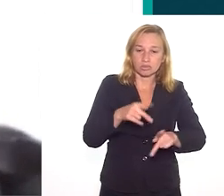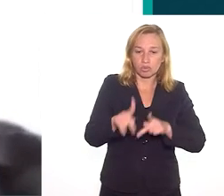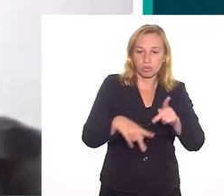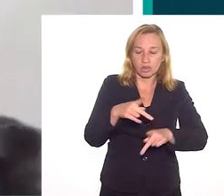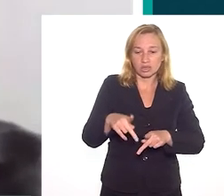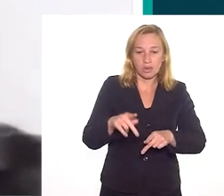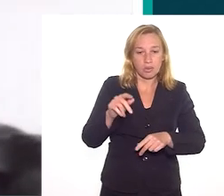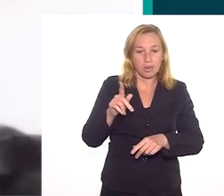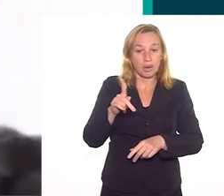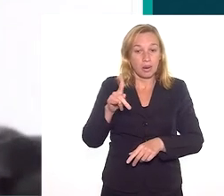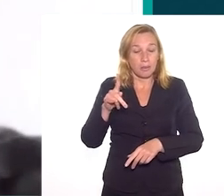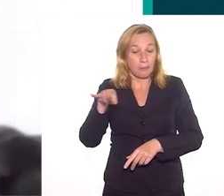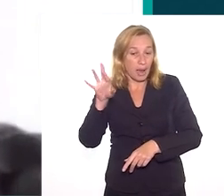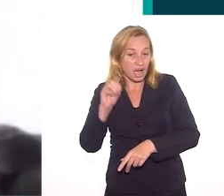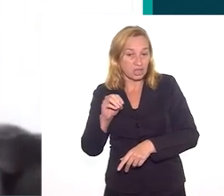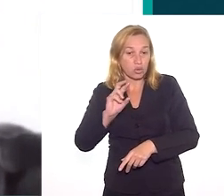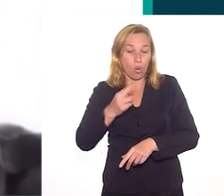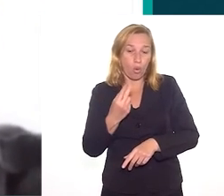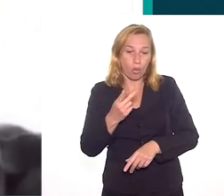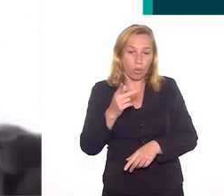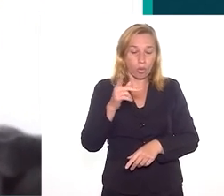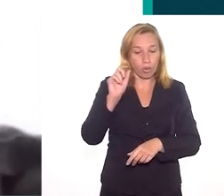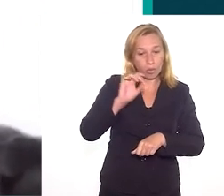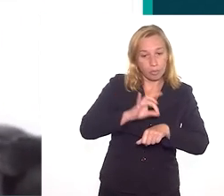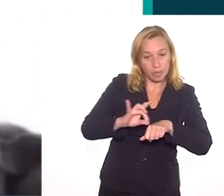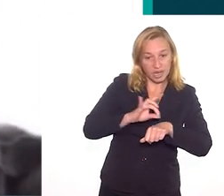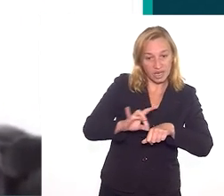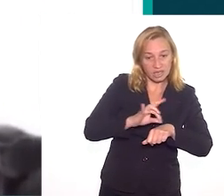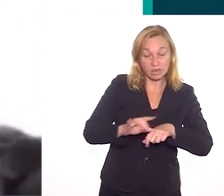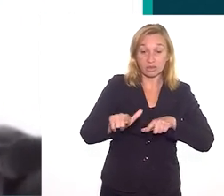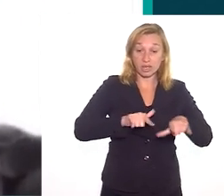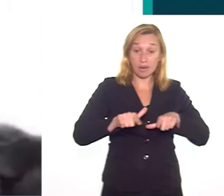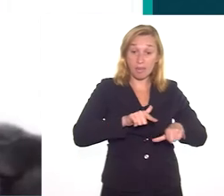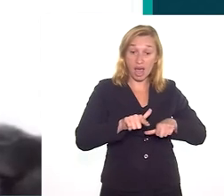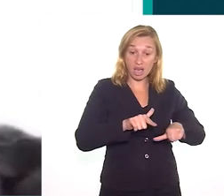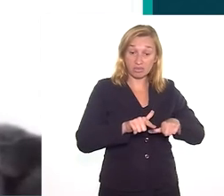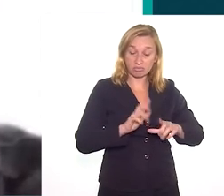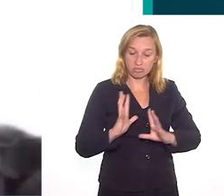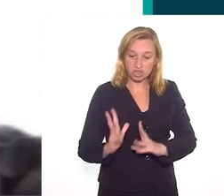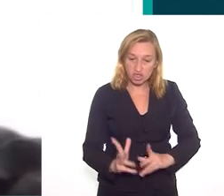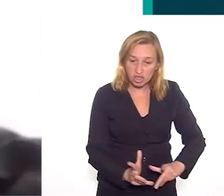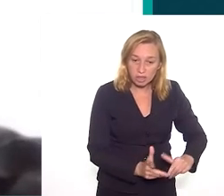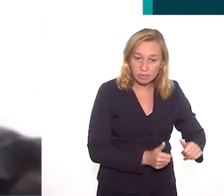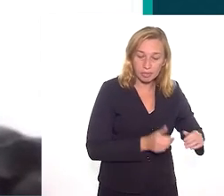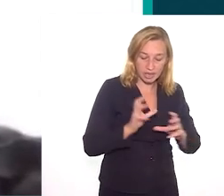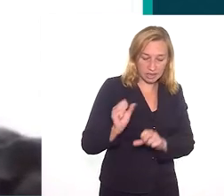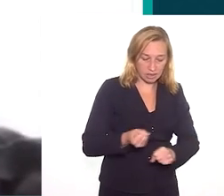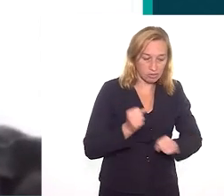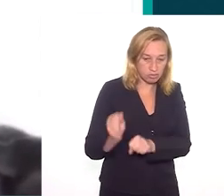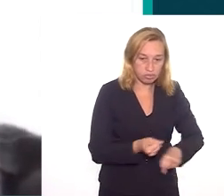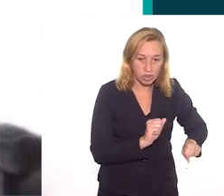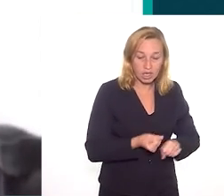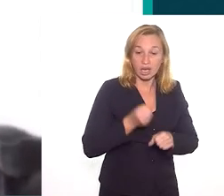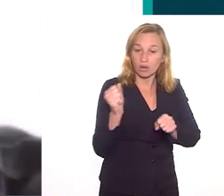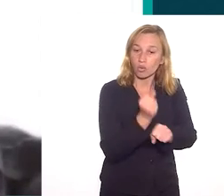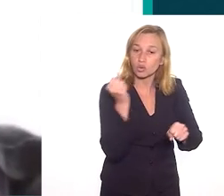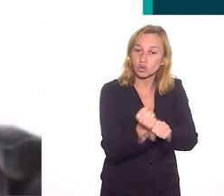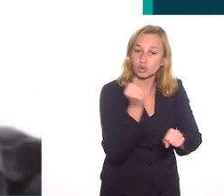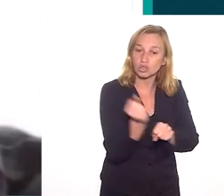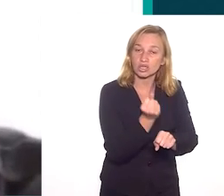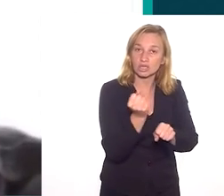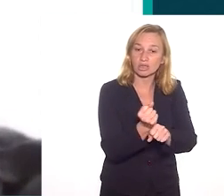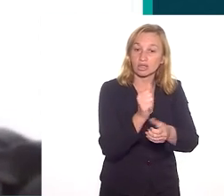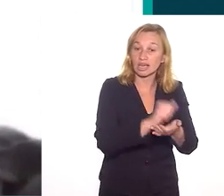do grupo populacional de cor ou raça preta ou parda são justamente os serviços domésticos, a